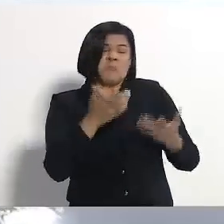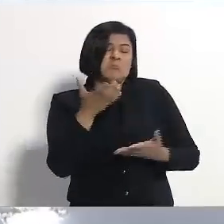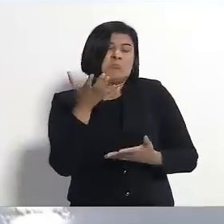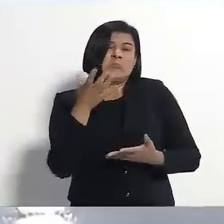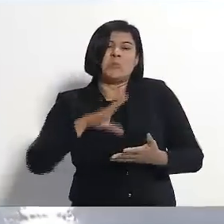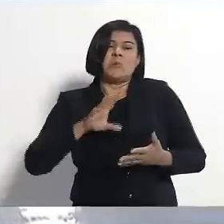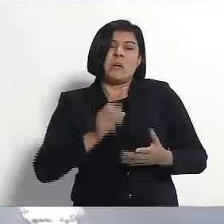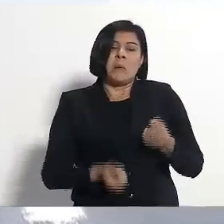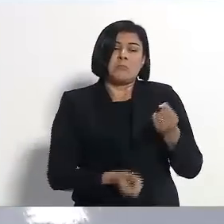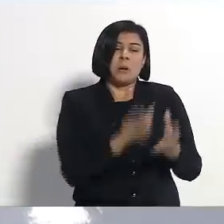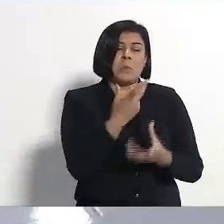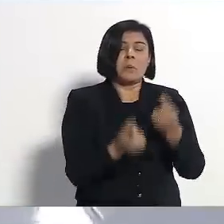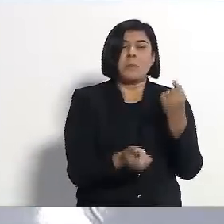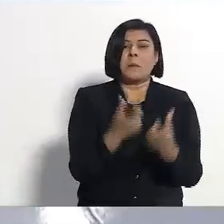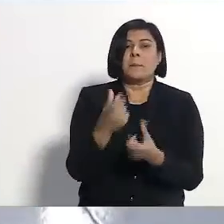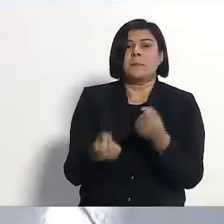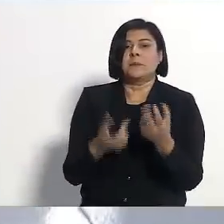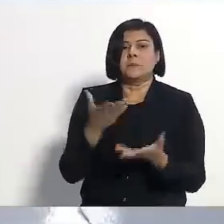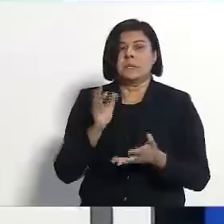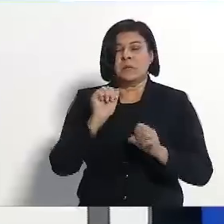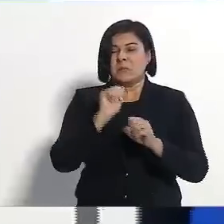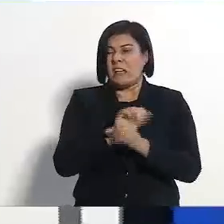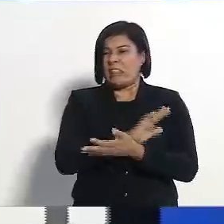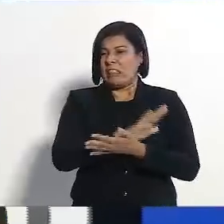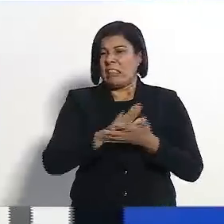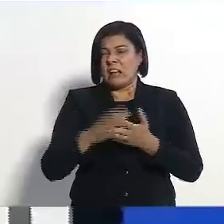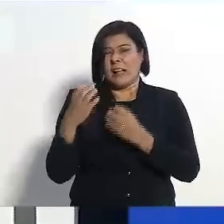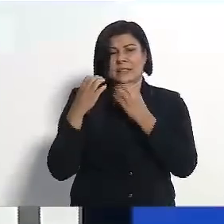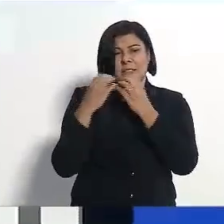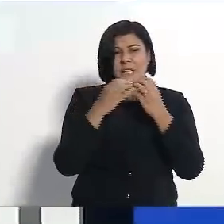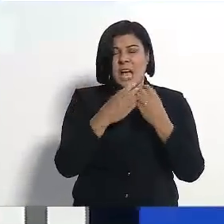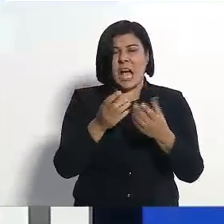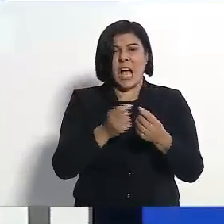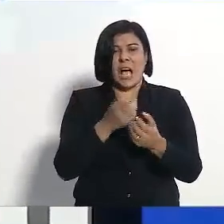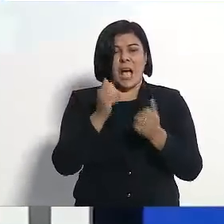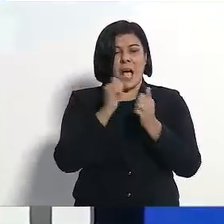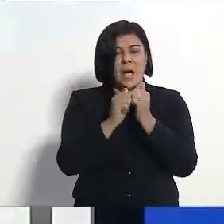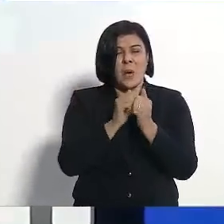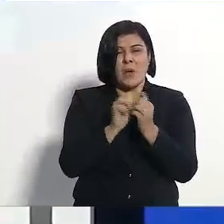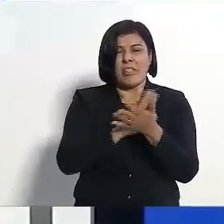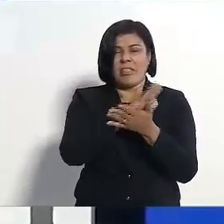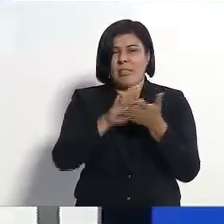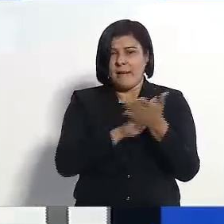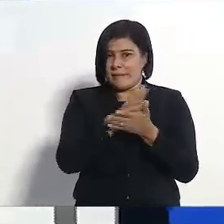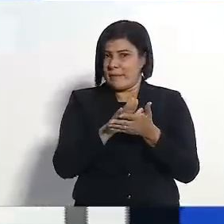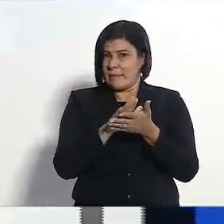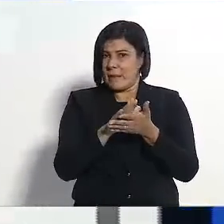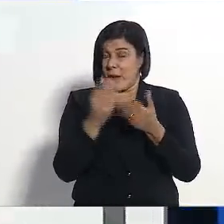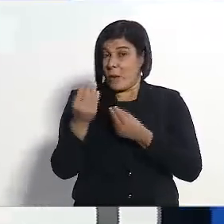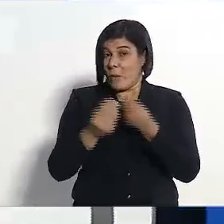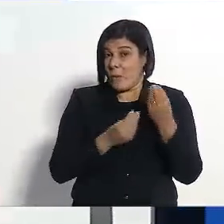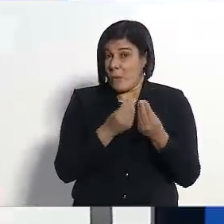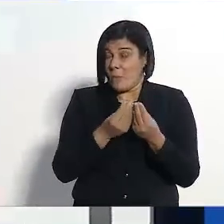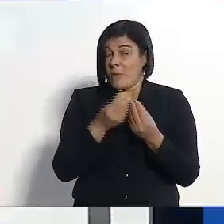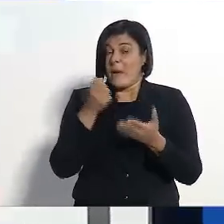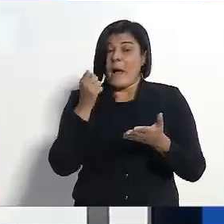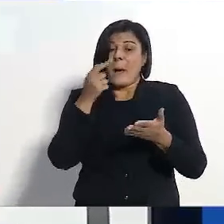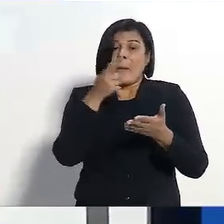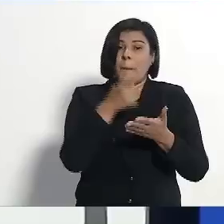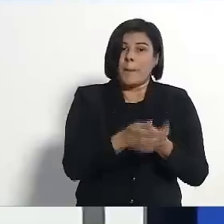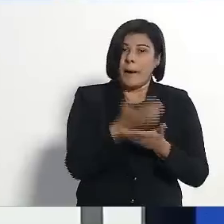produzir mais. Não vou produzir mais milho, não vou produzir mais soja, não vou produzir mais arroz. Onde é que nós vamos comprar